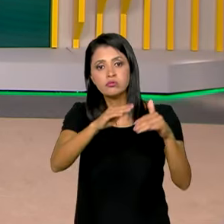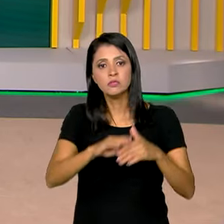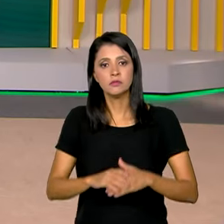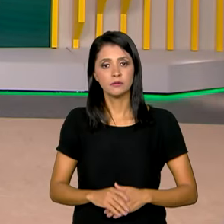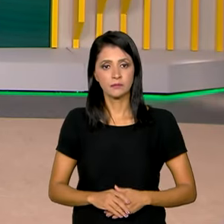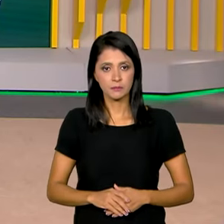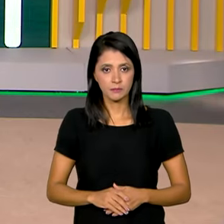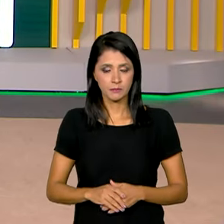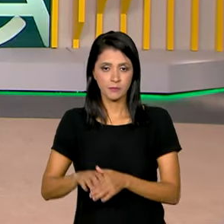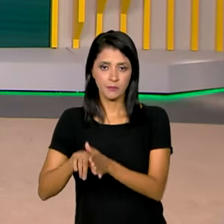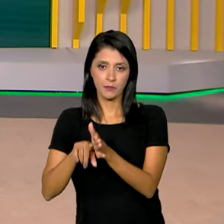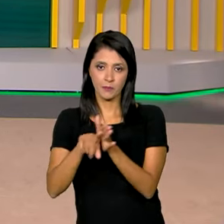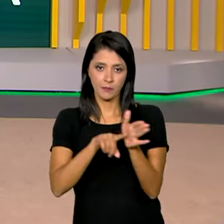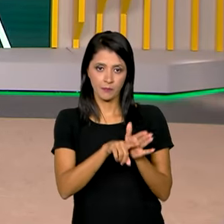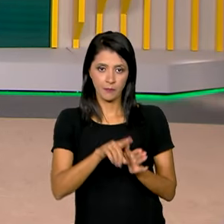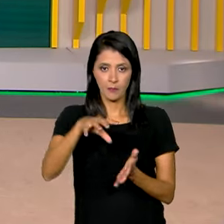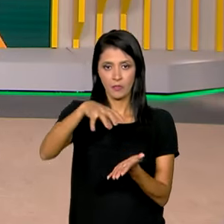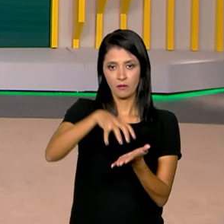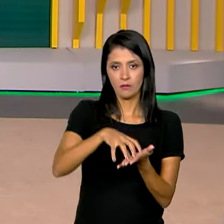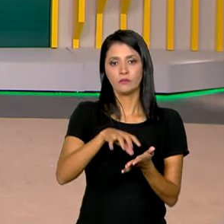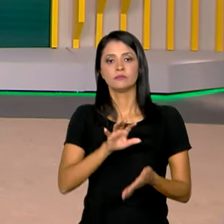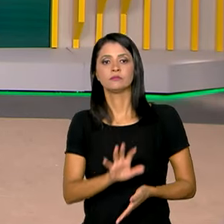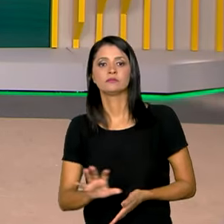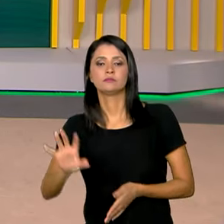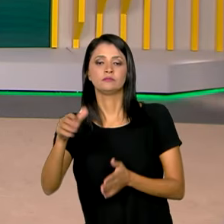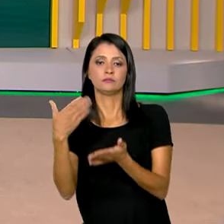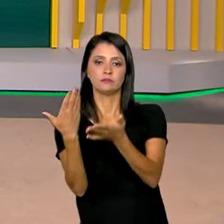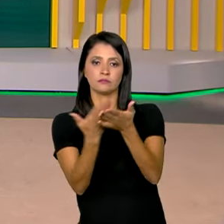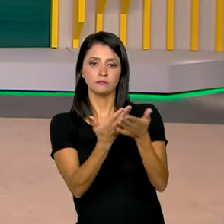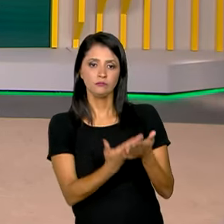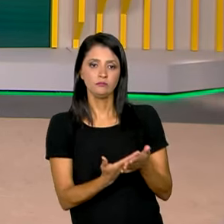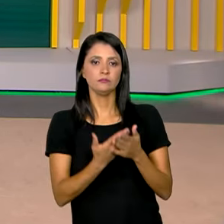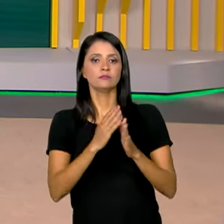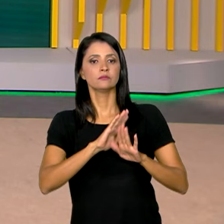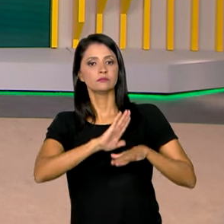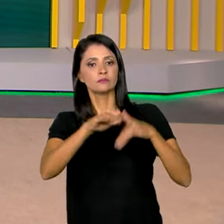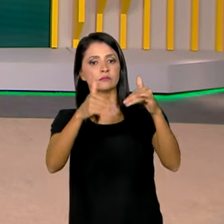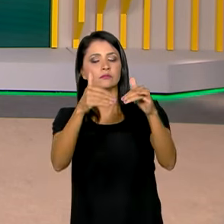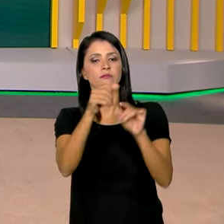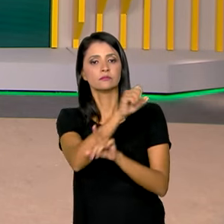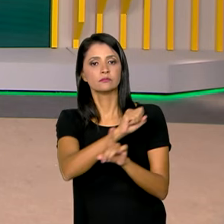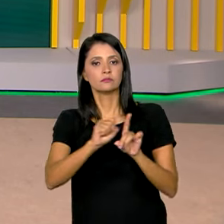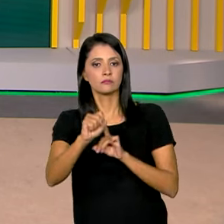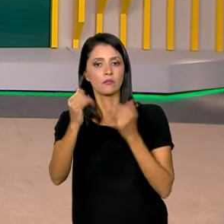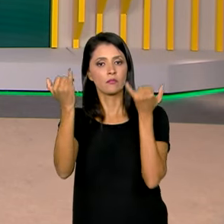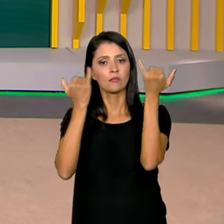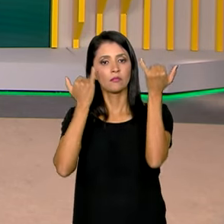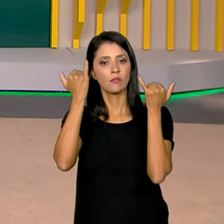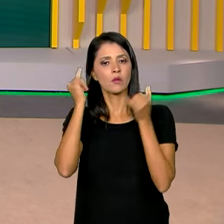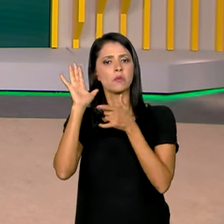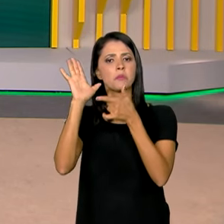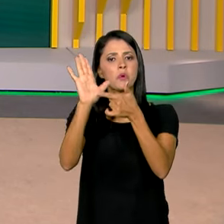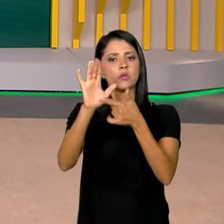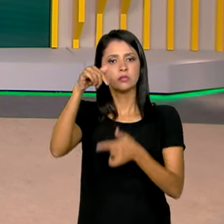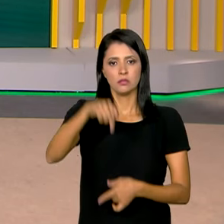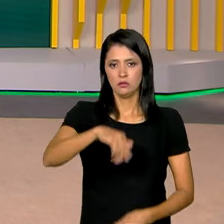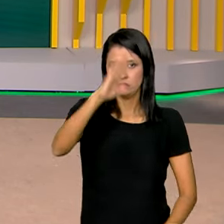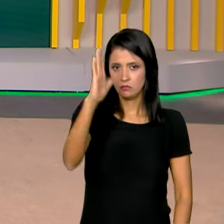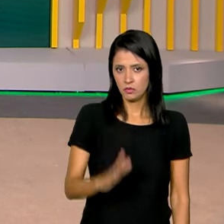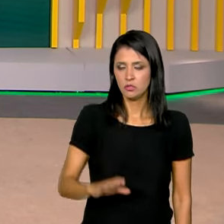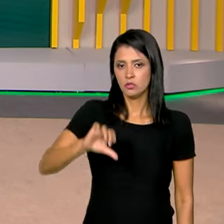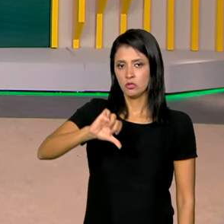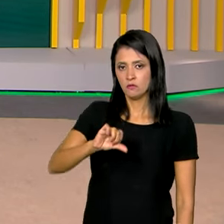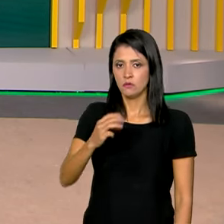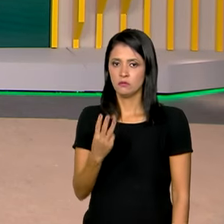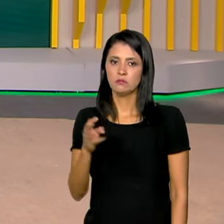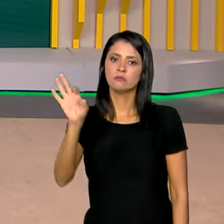Pesquisa do Centro Regional de Estudos para o Desenvolvimento da Sociedade e da Informação revela que no Brasil 93